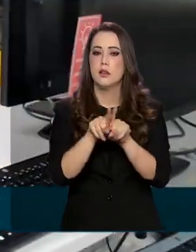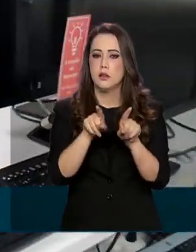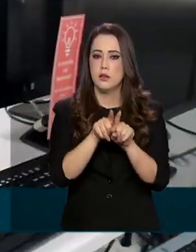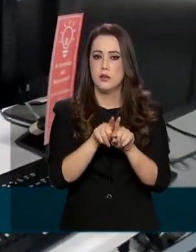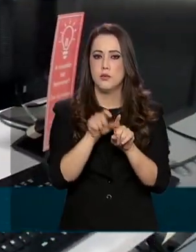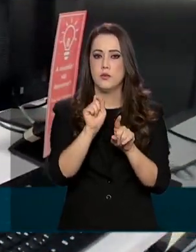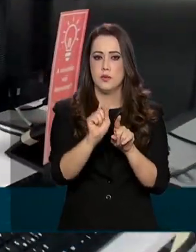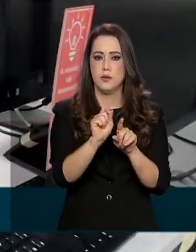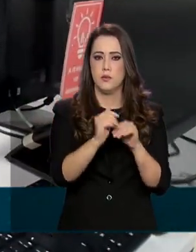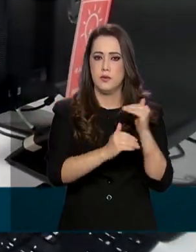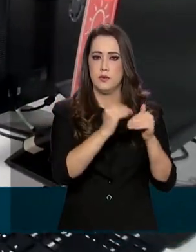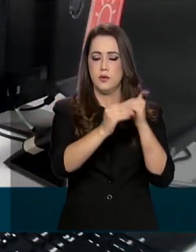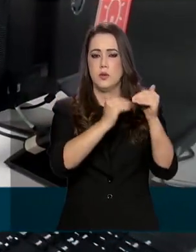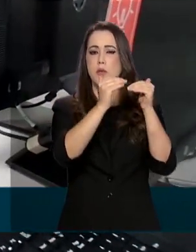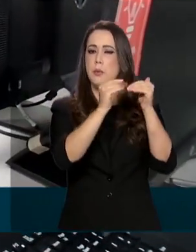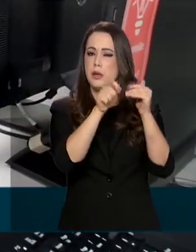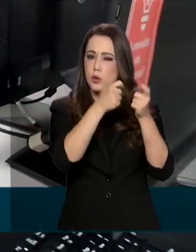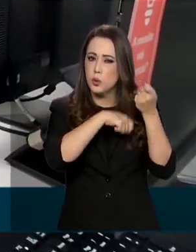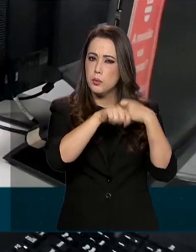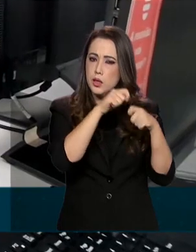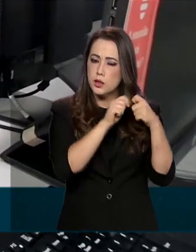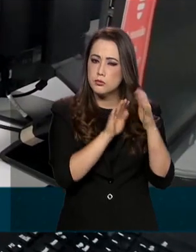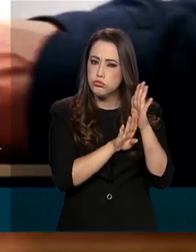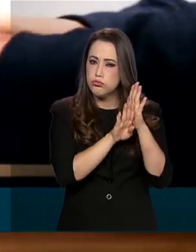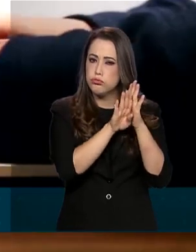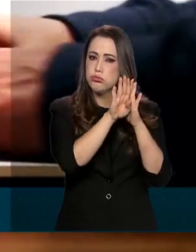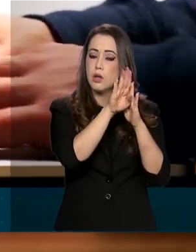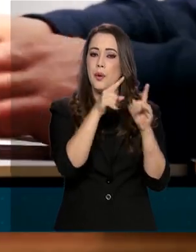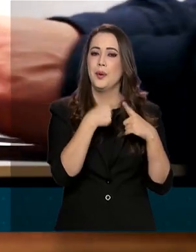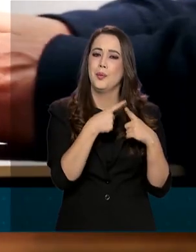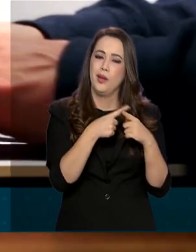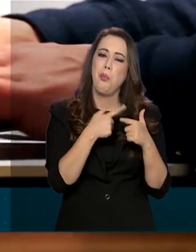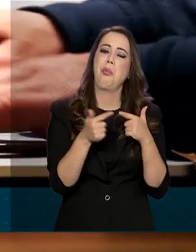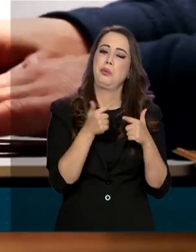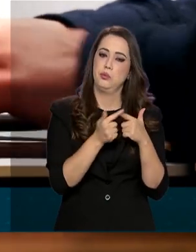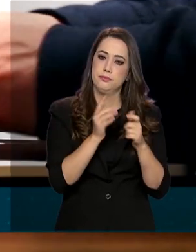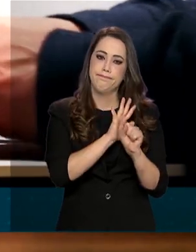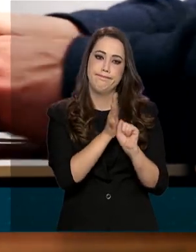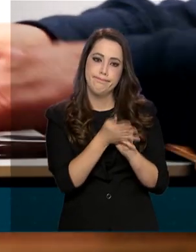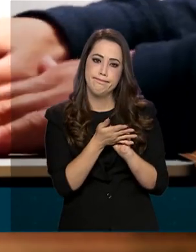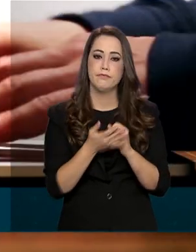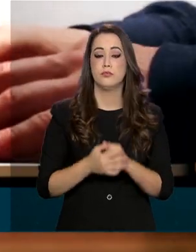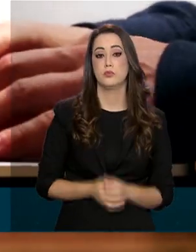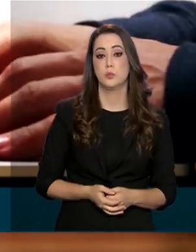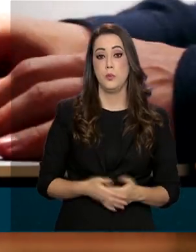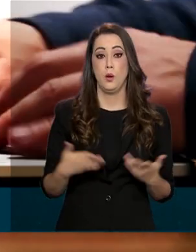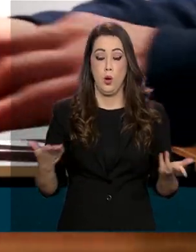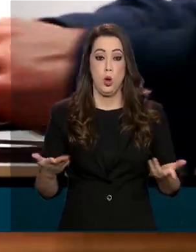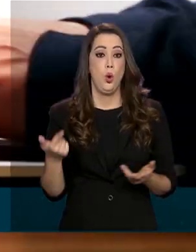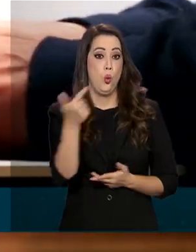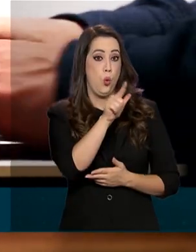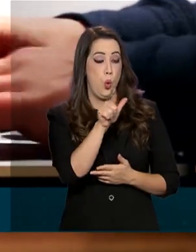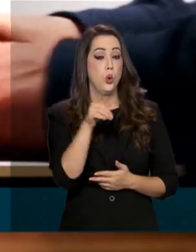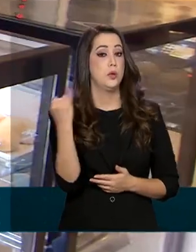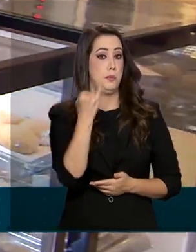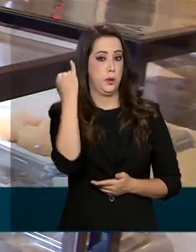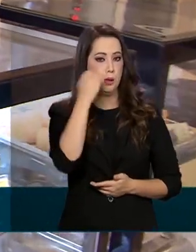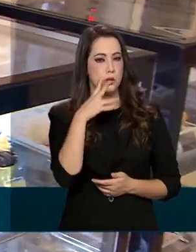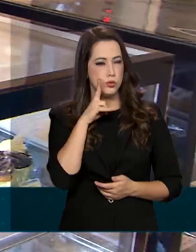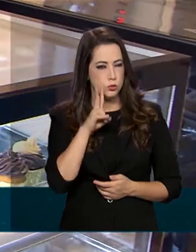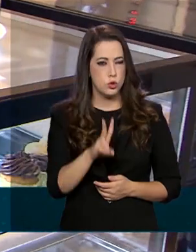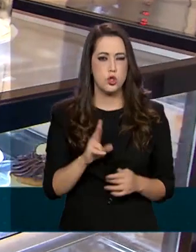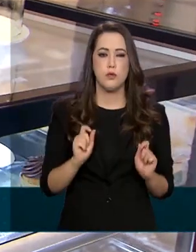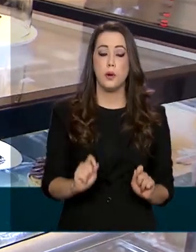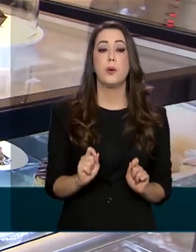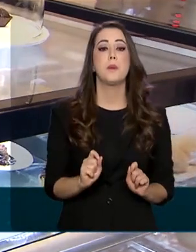economia, que foi muito influenciada pela pandemia do novo coronavírus. Um outro ponto que merece atenção,